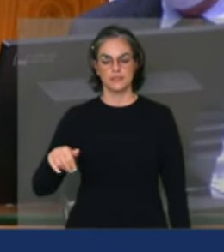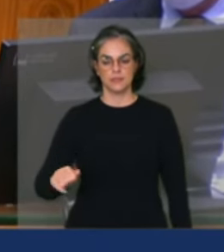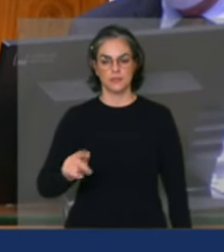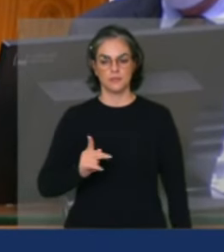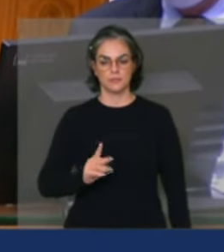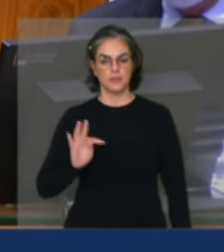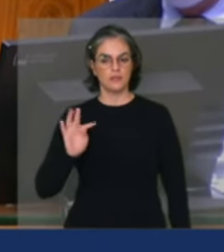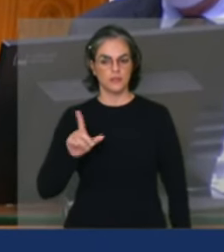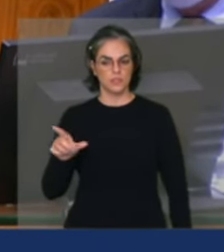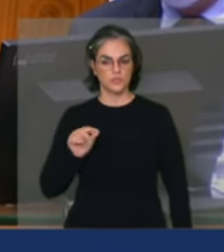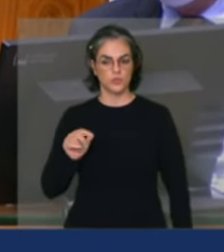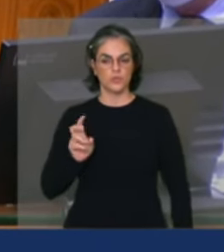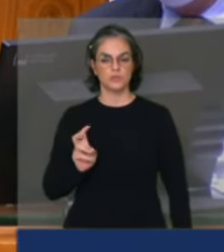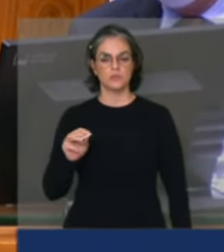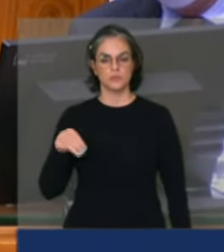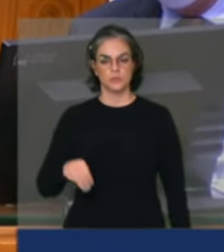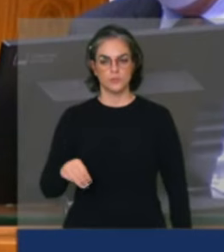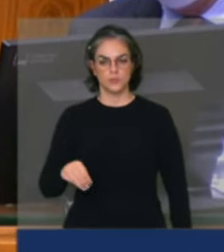cinco minutos.